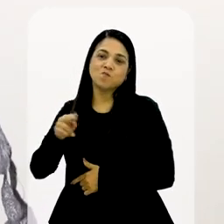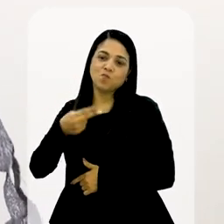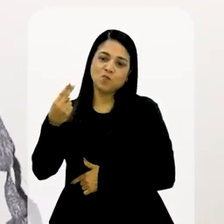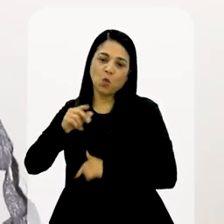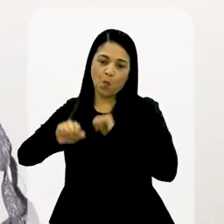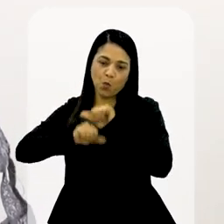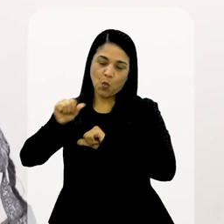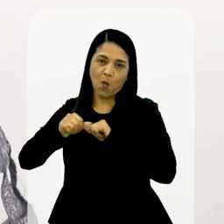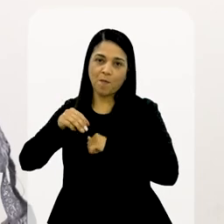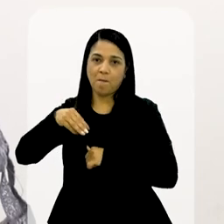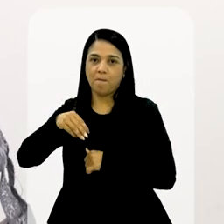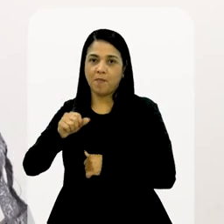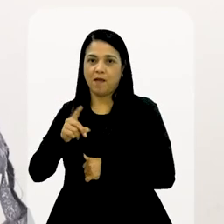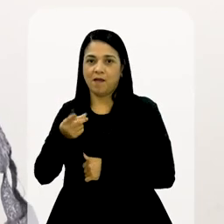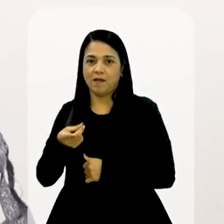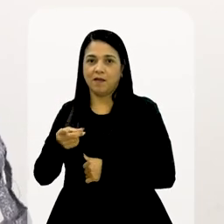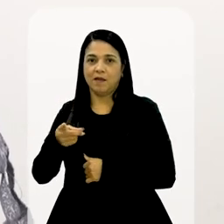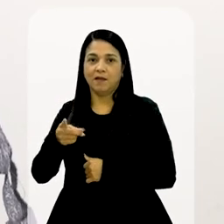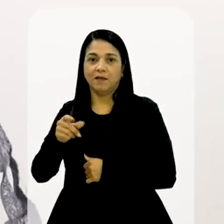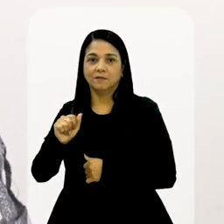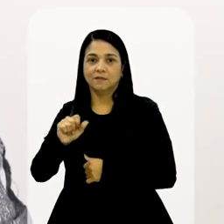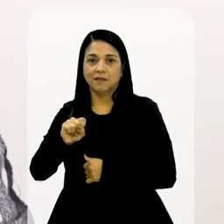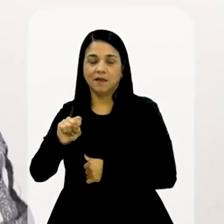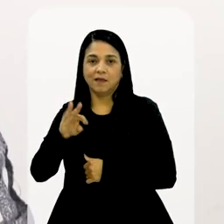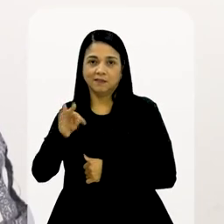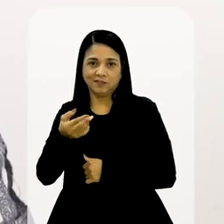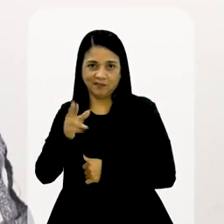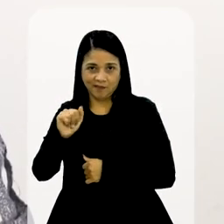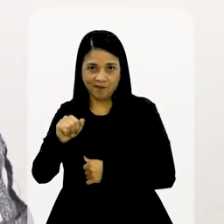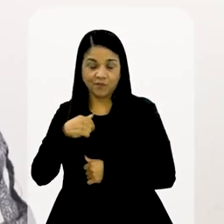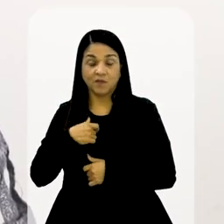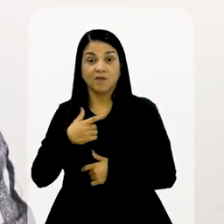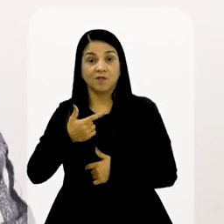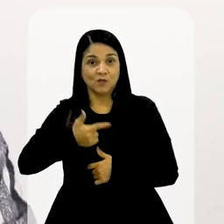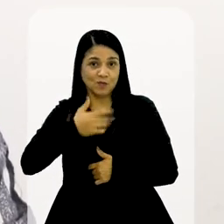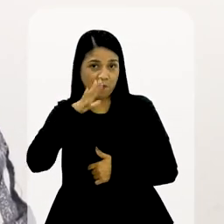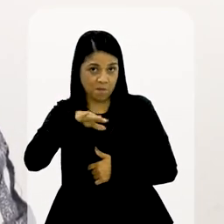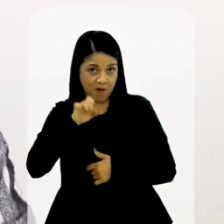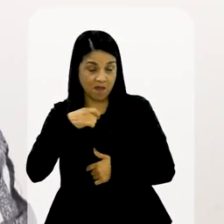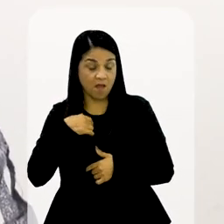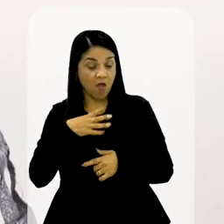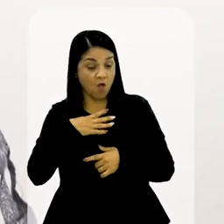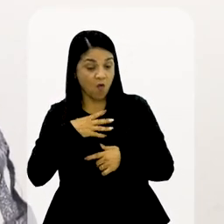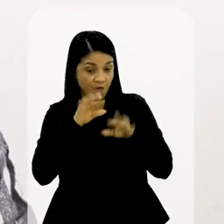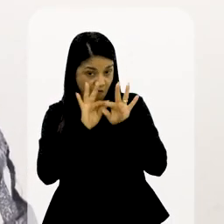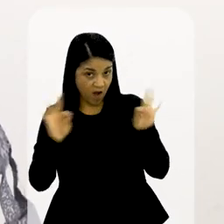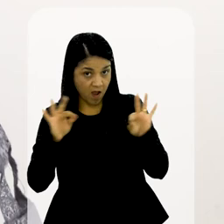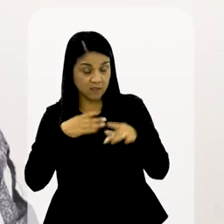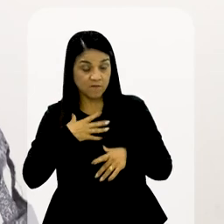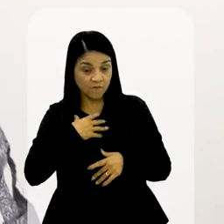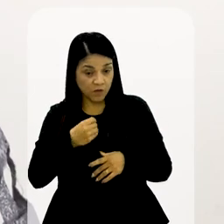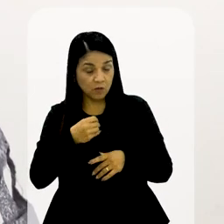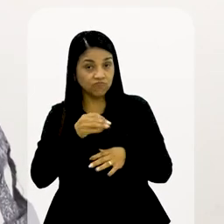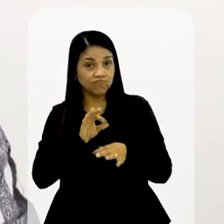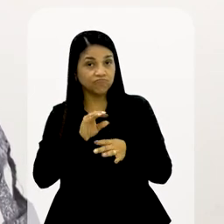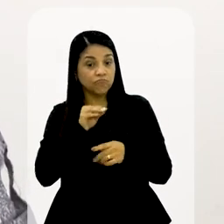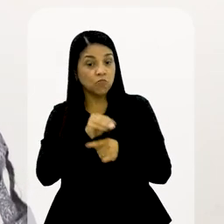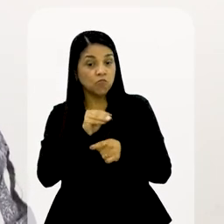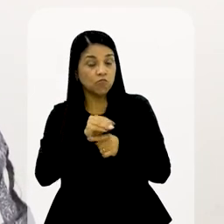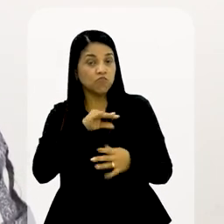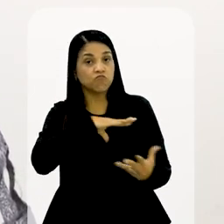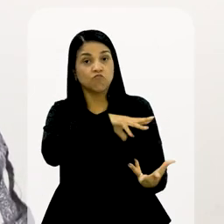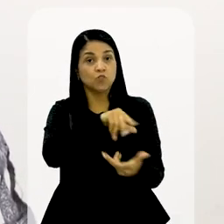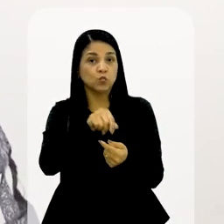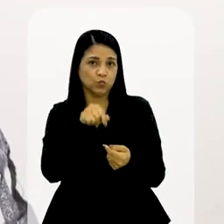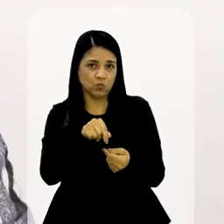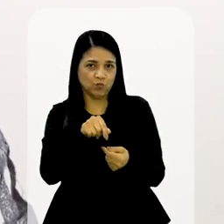Mas eu tinha uma frase que eu ainda aplico até hoje. Filho você cria para o mundo, você tem que preparar o seu filho para o mundo. E